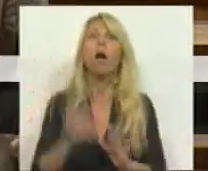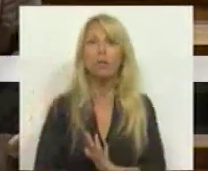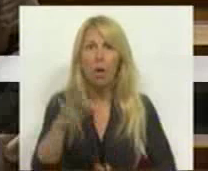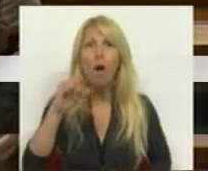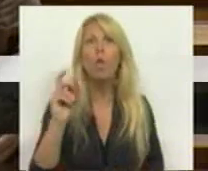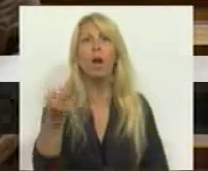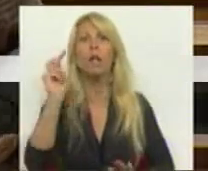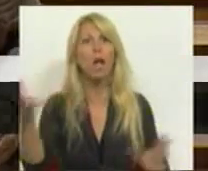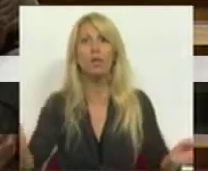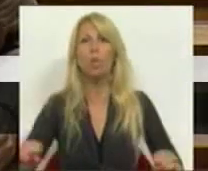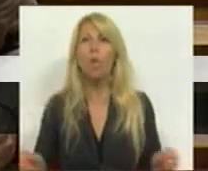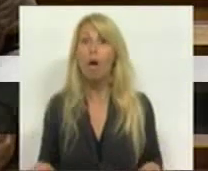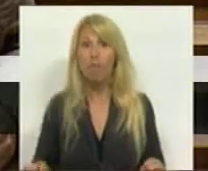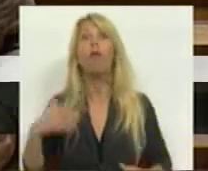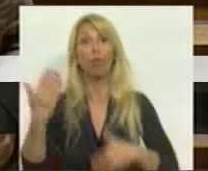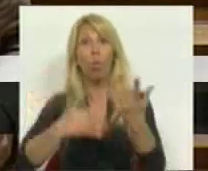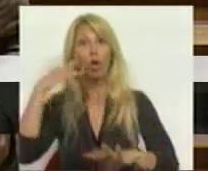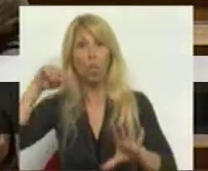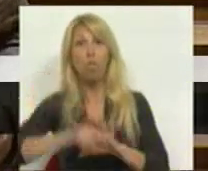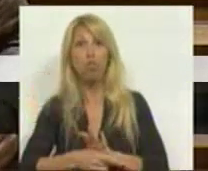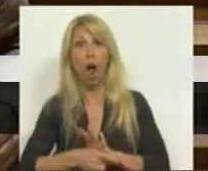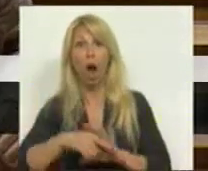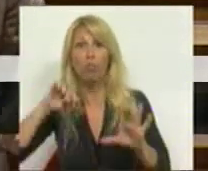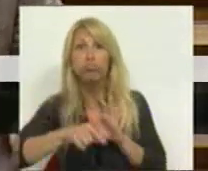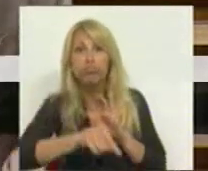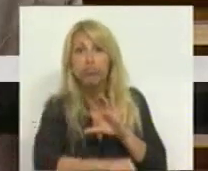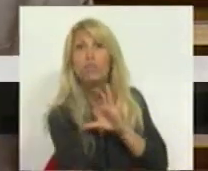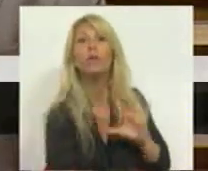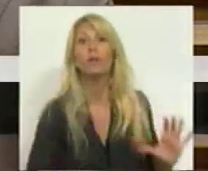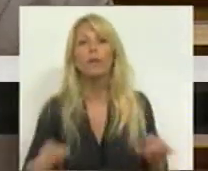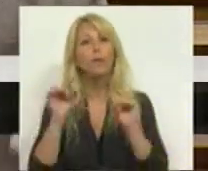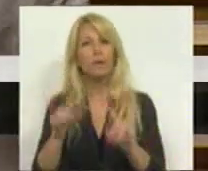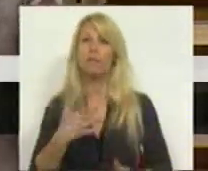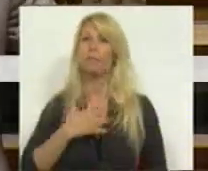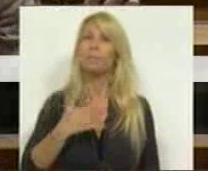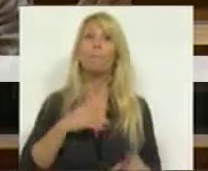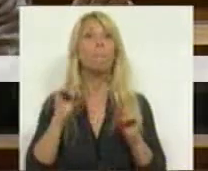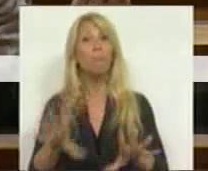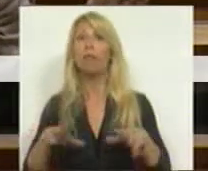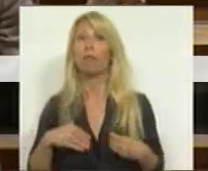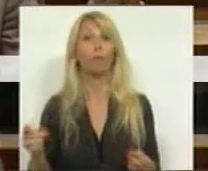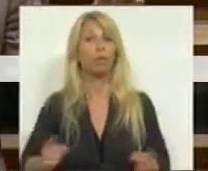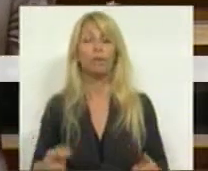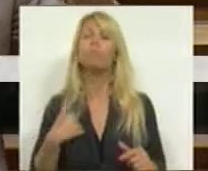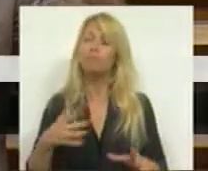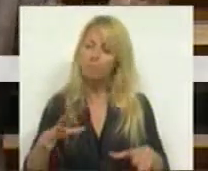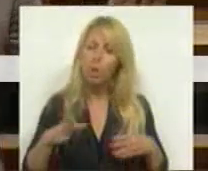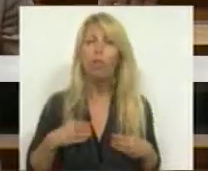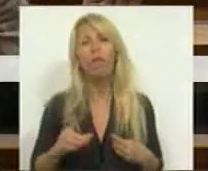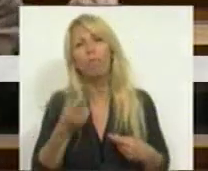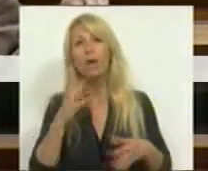vez mais fundo o buraco do país. Ora, nisso é que nós não queremos, isso é que nós não aceitamos. Eu até aceitava discutir